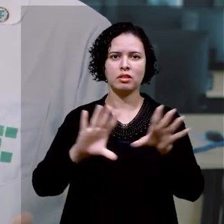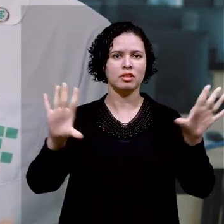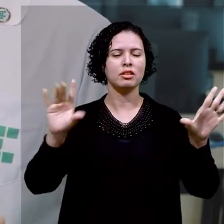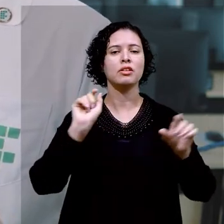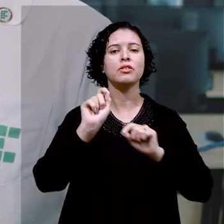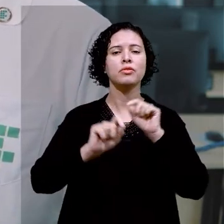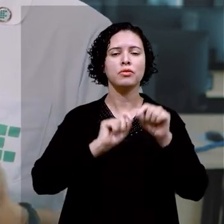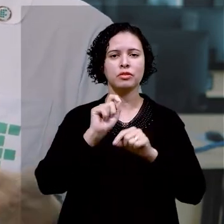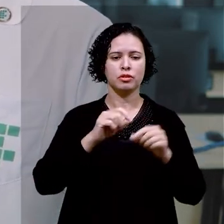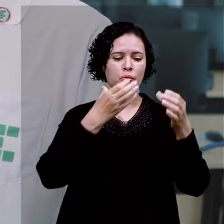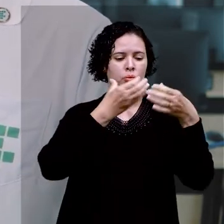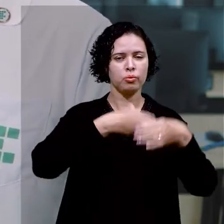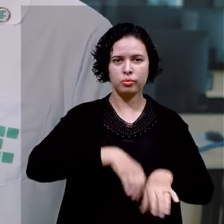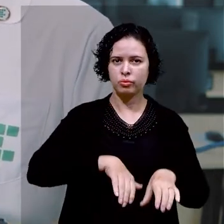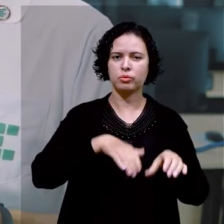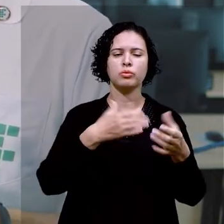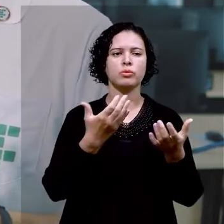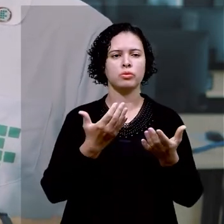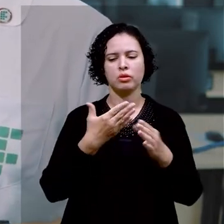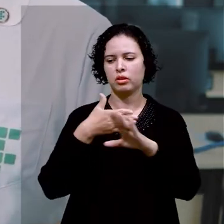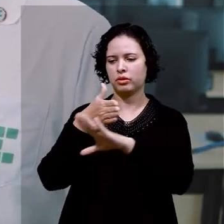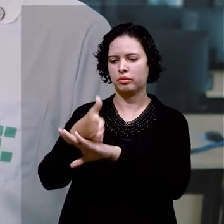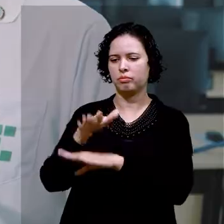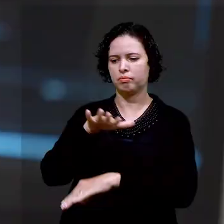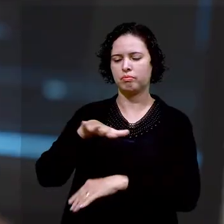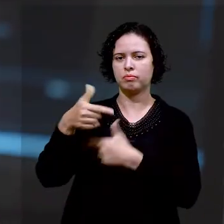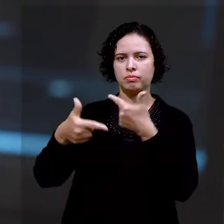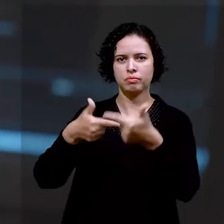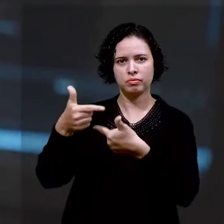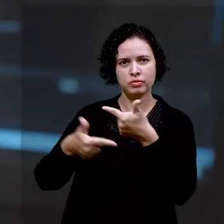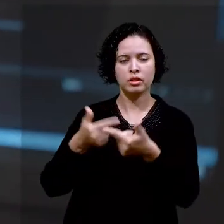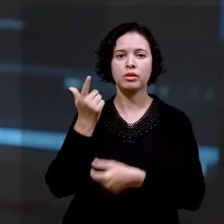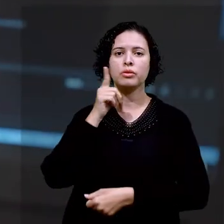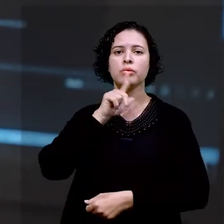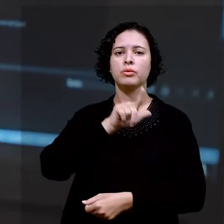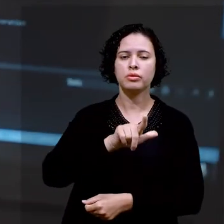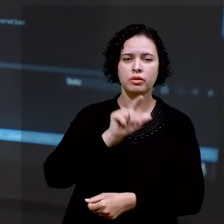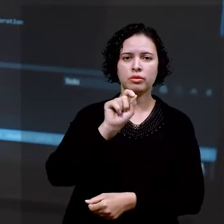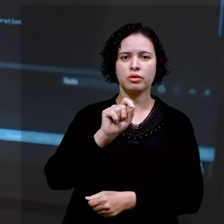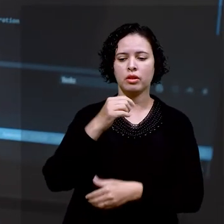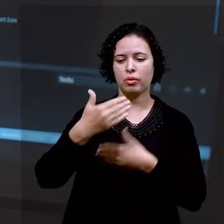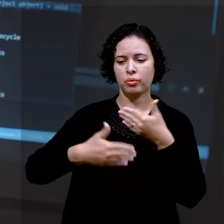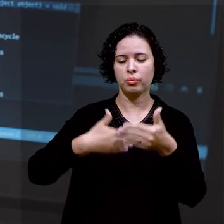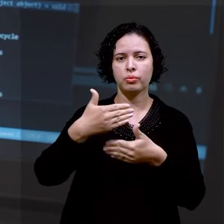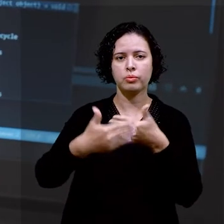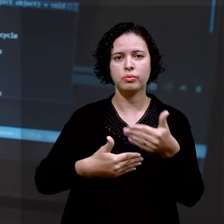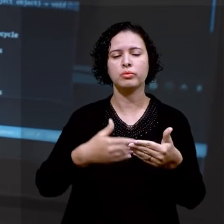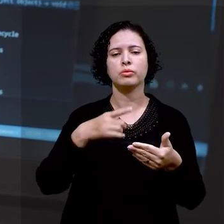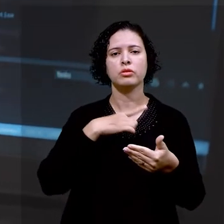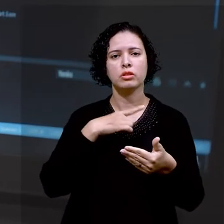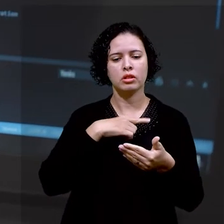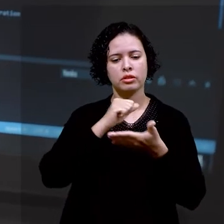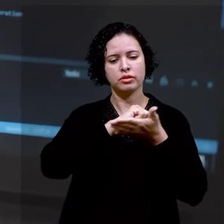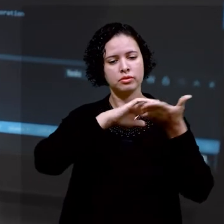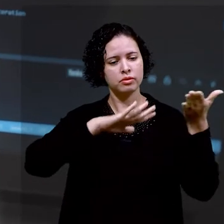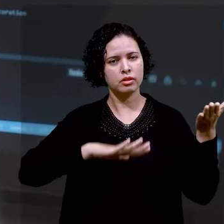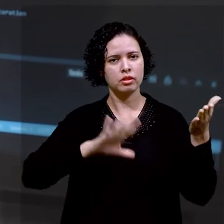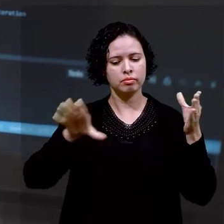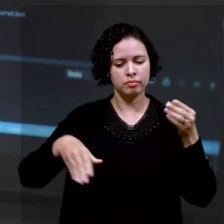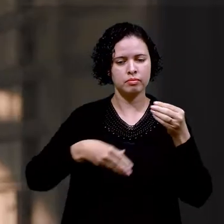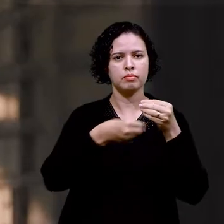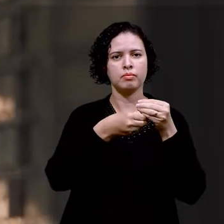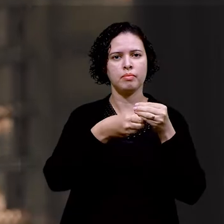liberado aí para fazer concursos, para entrar no mercado de trabalho. Eles conseguem, ao longo do curso, eles têm atividades